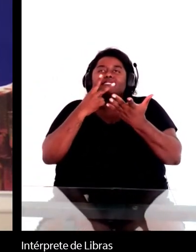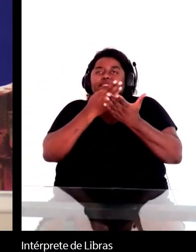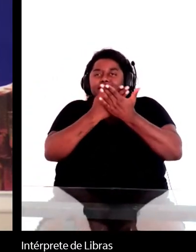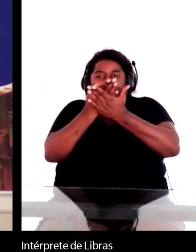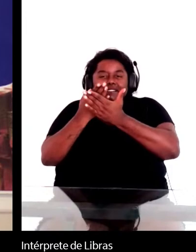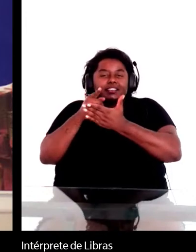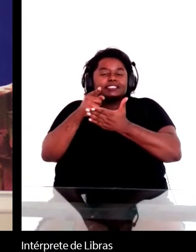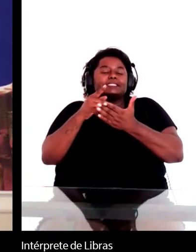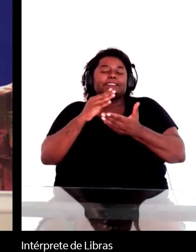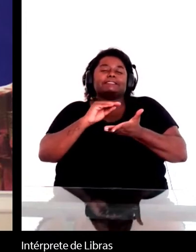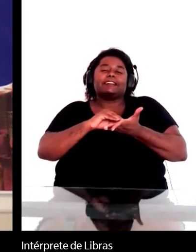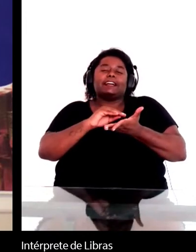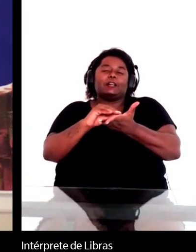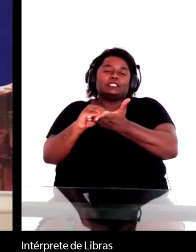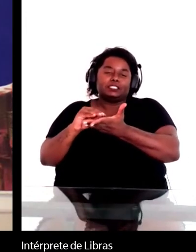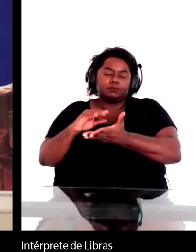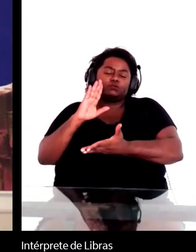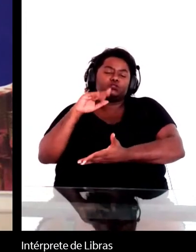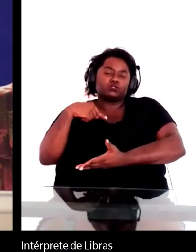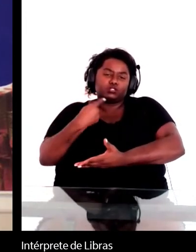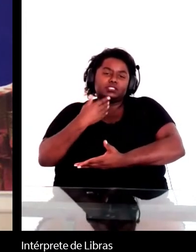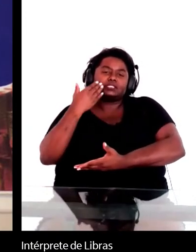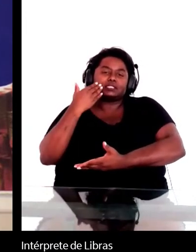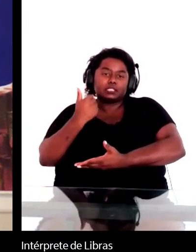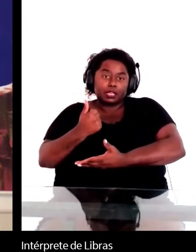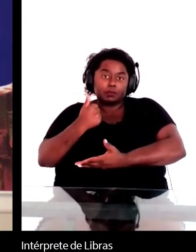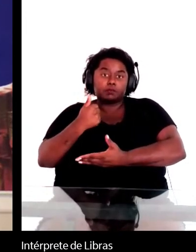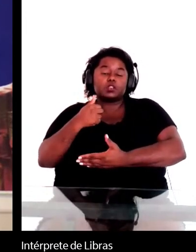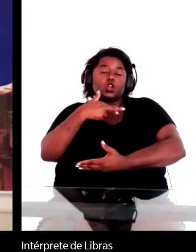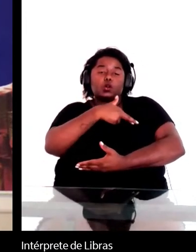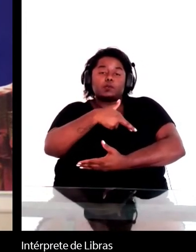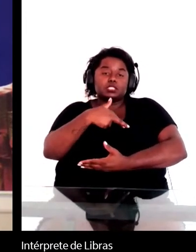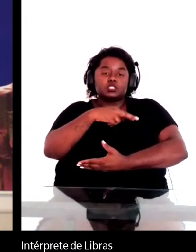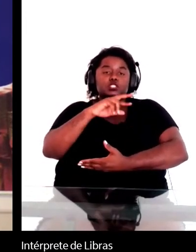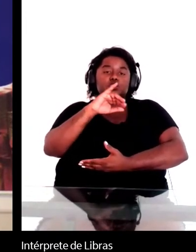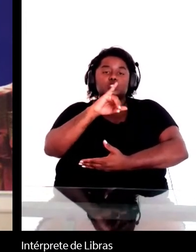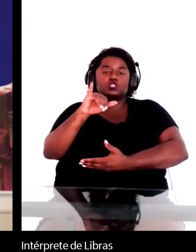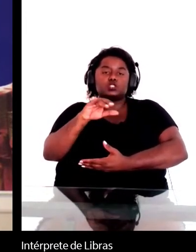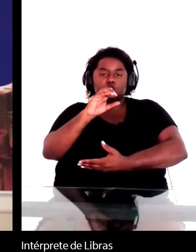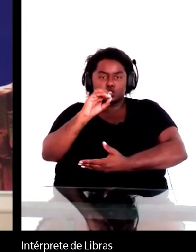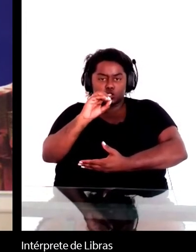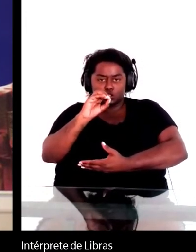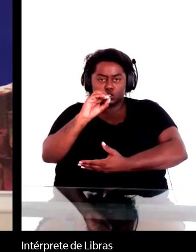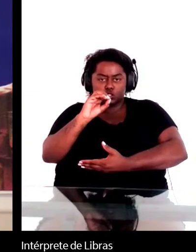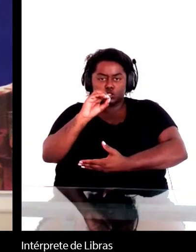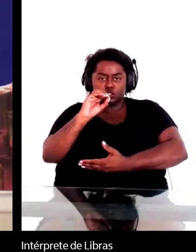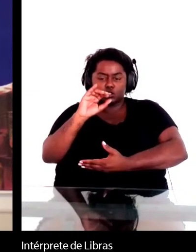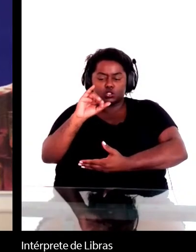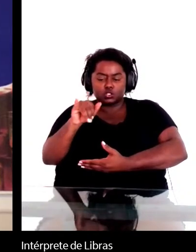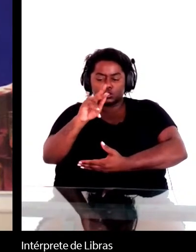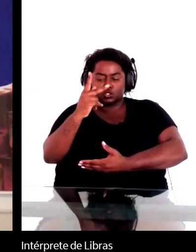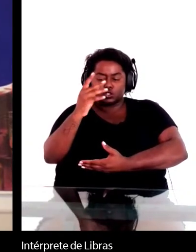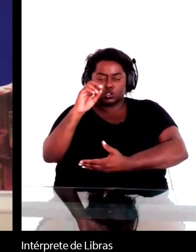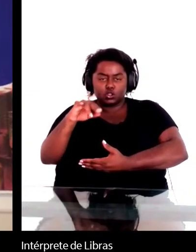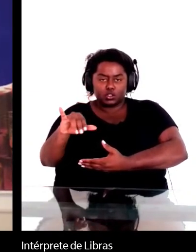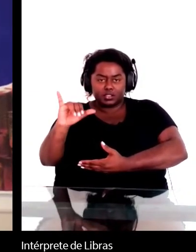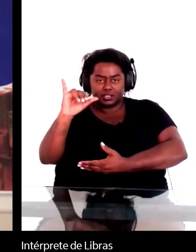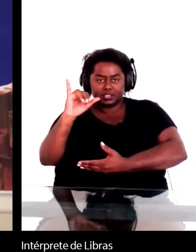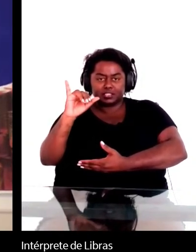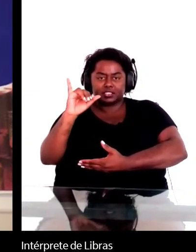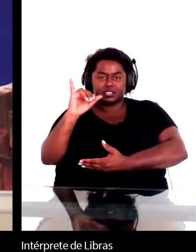John Barth escreveu sobre Machado de Assis está muito consciente do art de Machado de Assis e